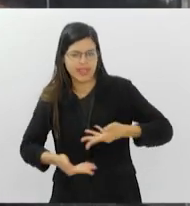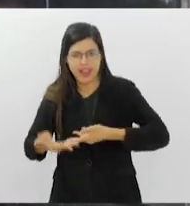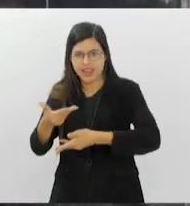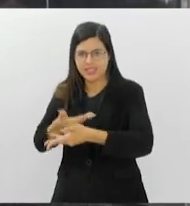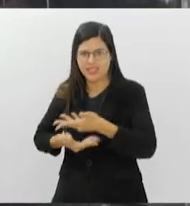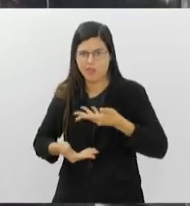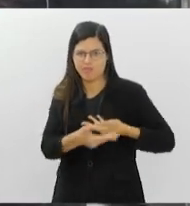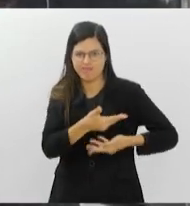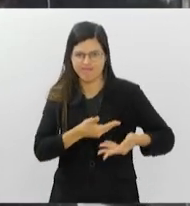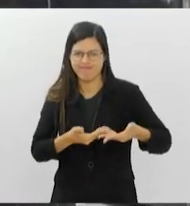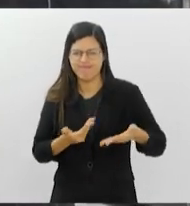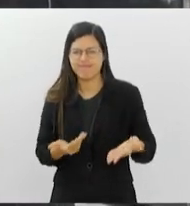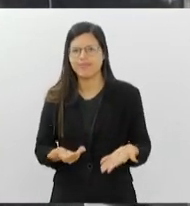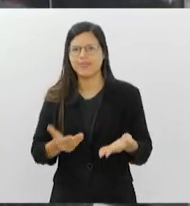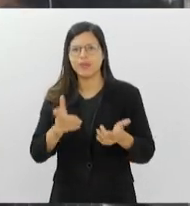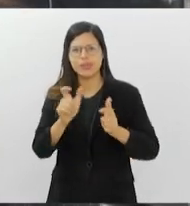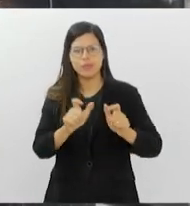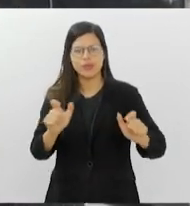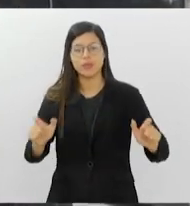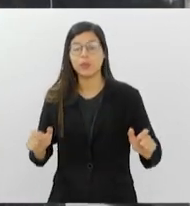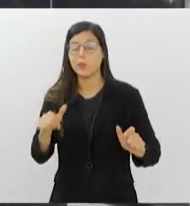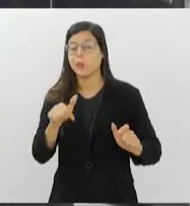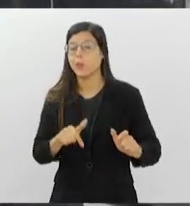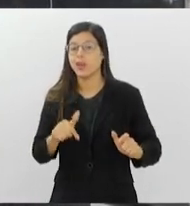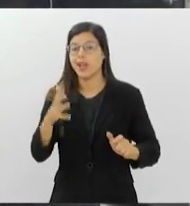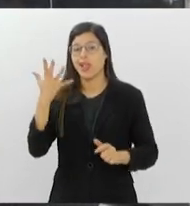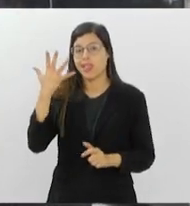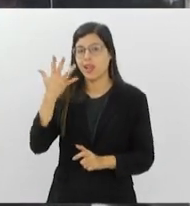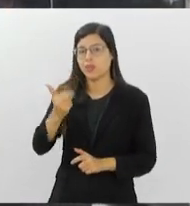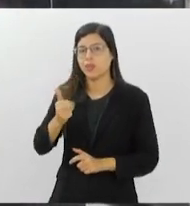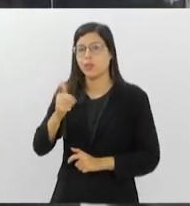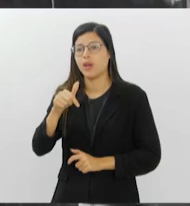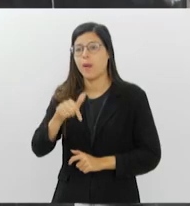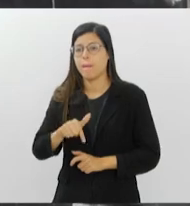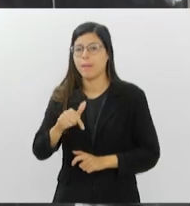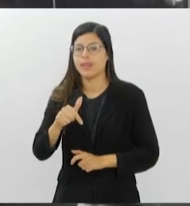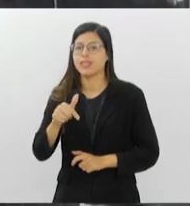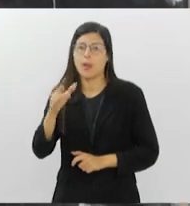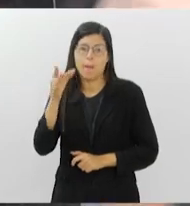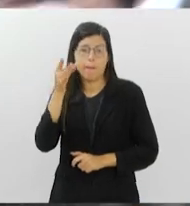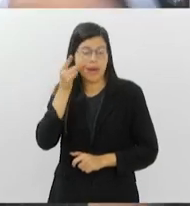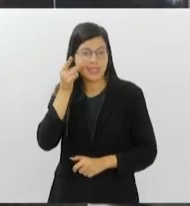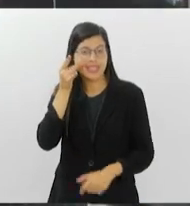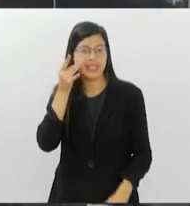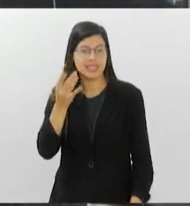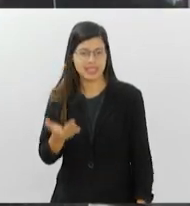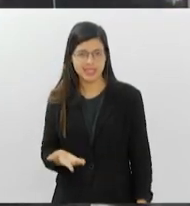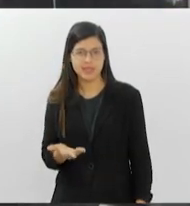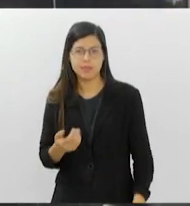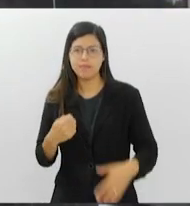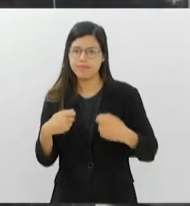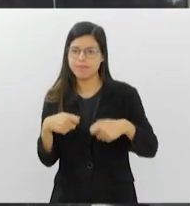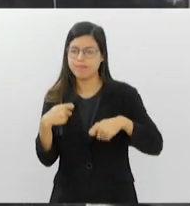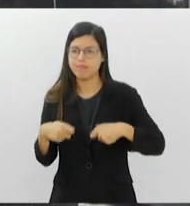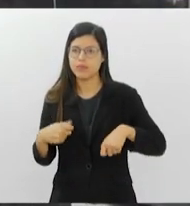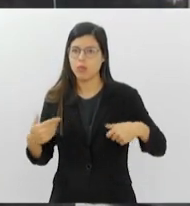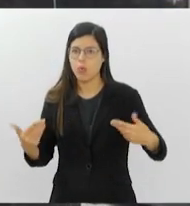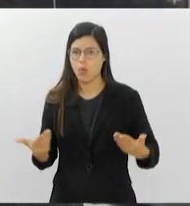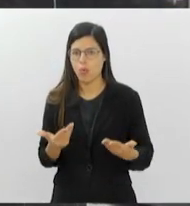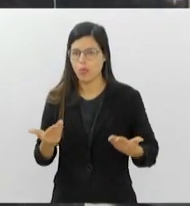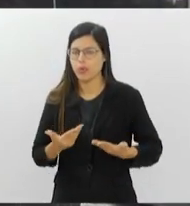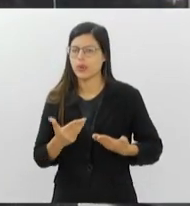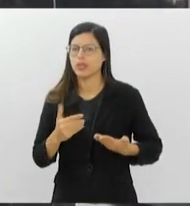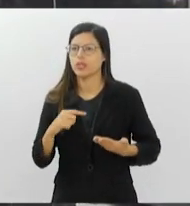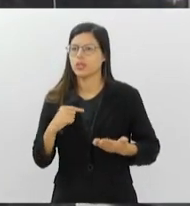interação, ela é, naturalmente, uma interação presencial e hoje, inclusive, a gente